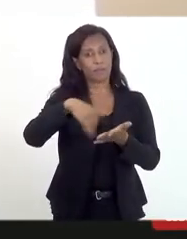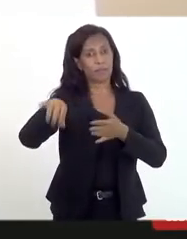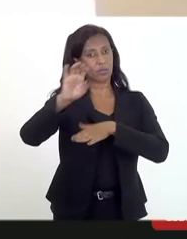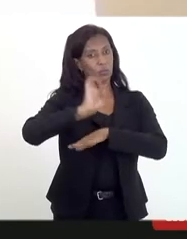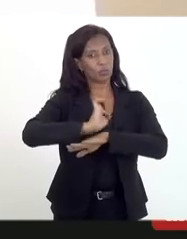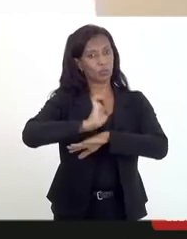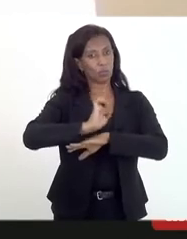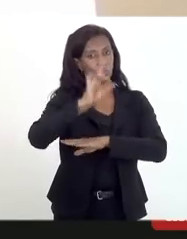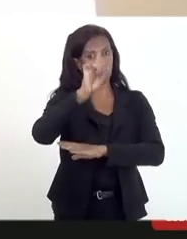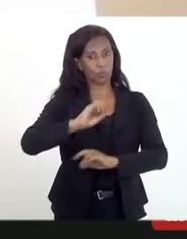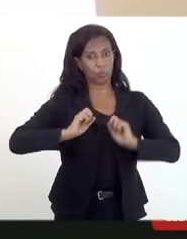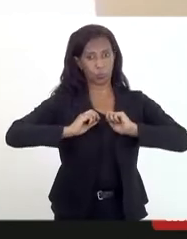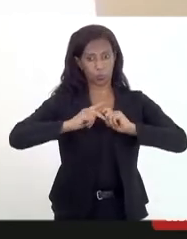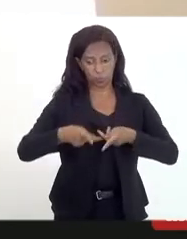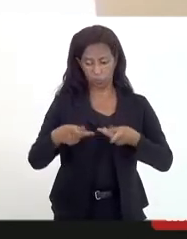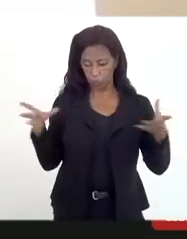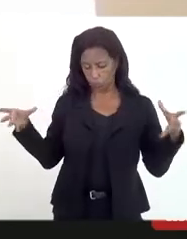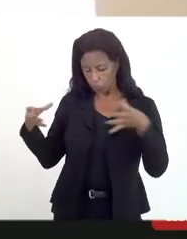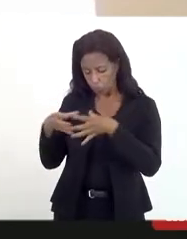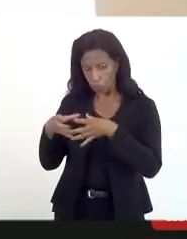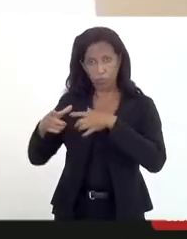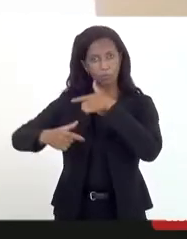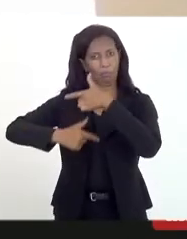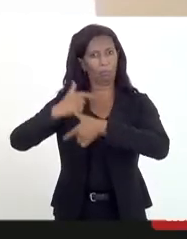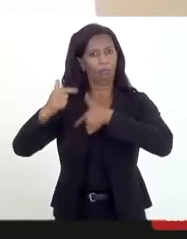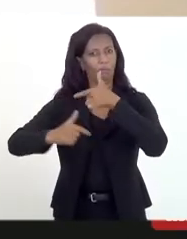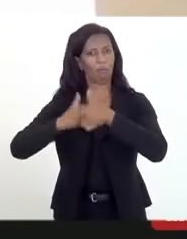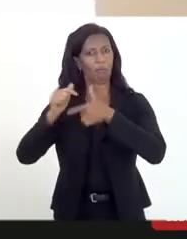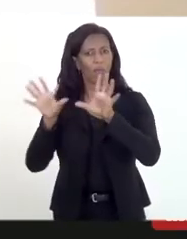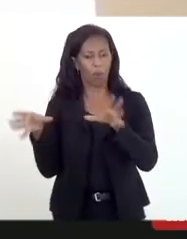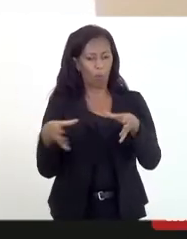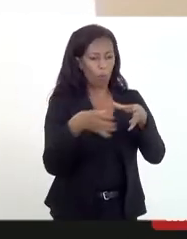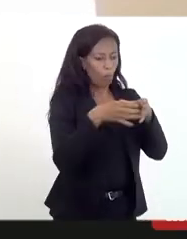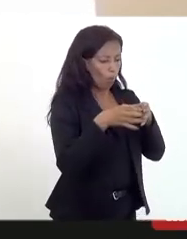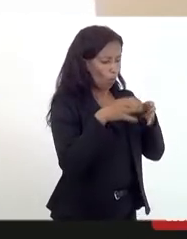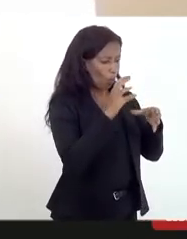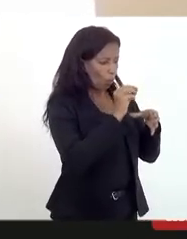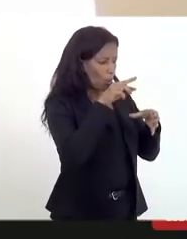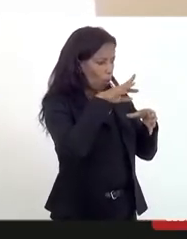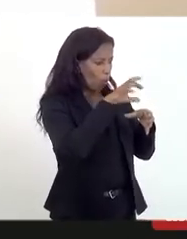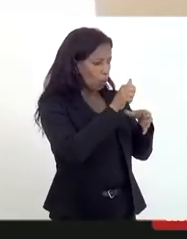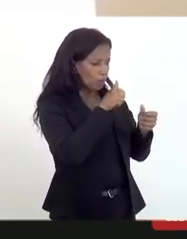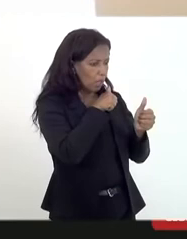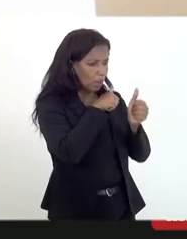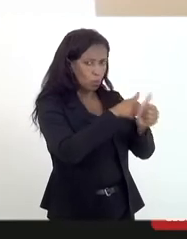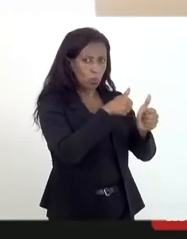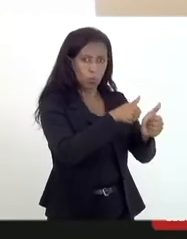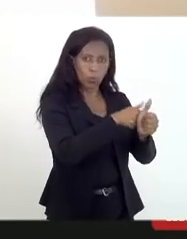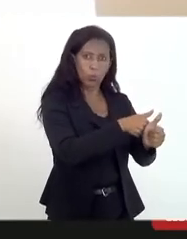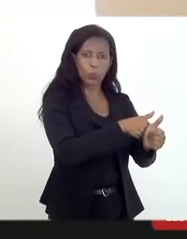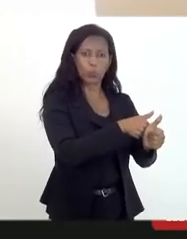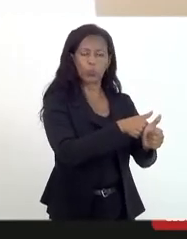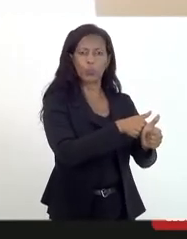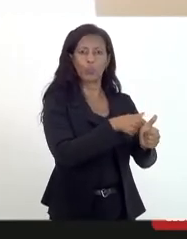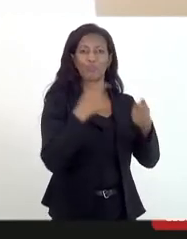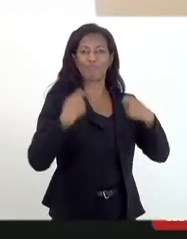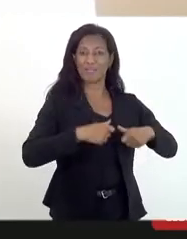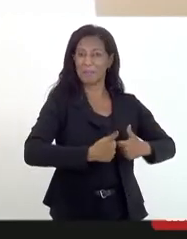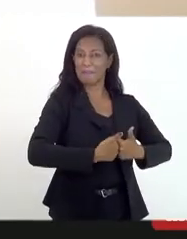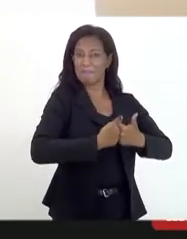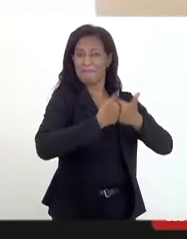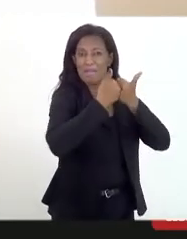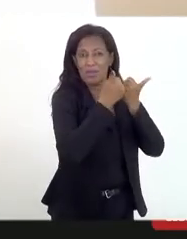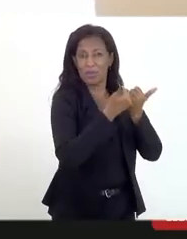Desenvolvimento, do grupo de trabalho que vai compor o Conselho Deliberativo, ou seja, continua muito embrionário. É preciso que haja uma